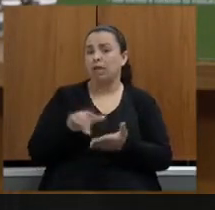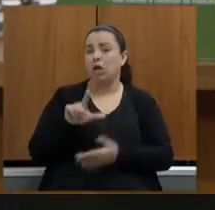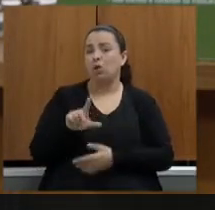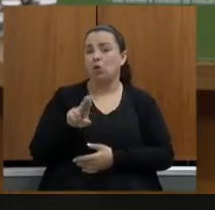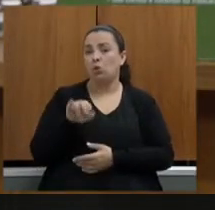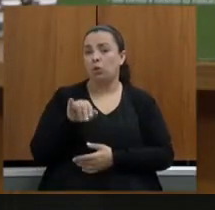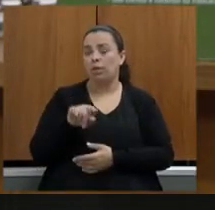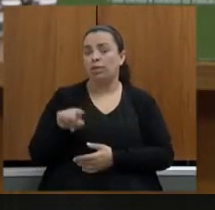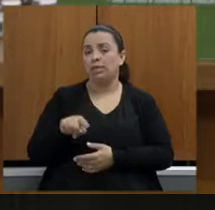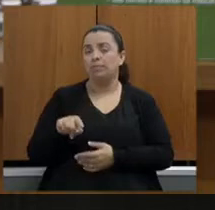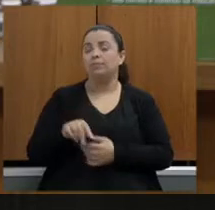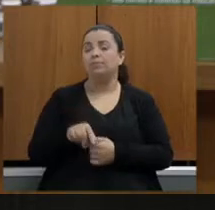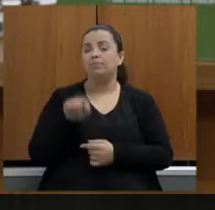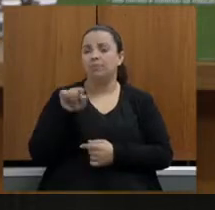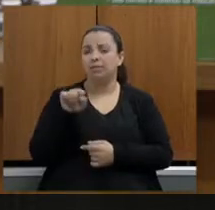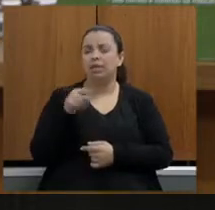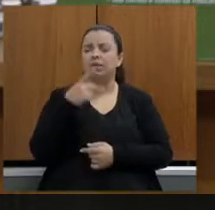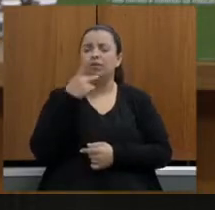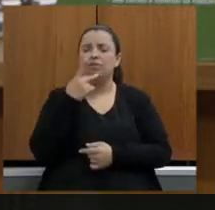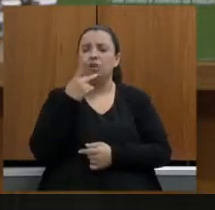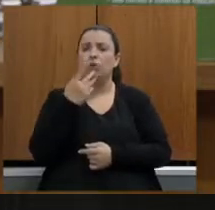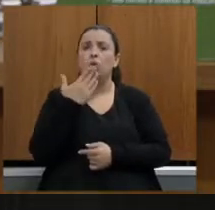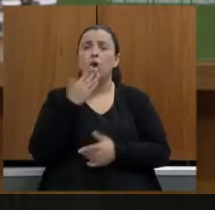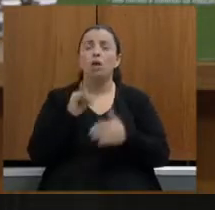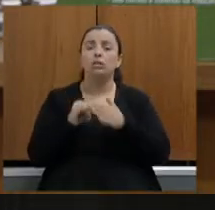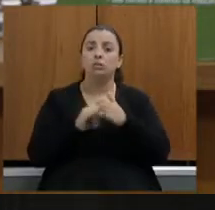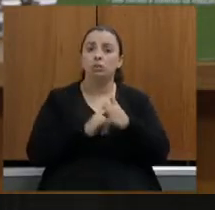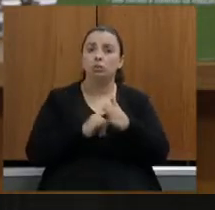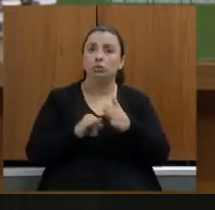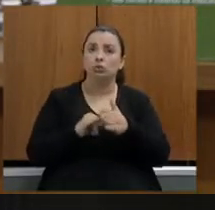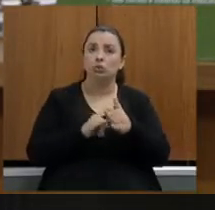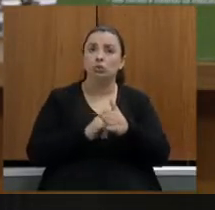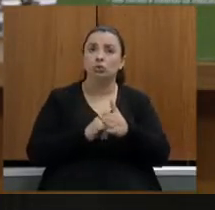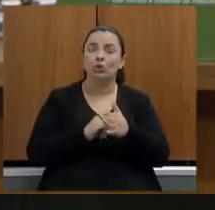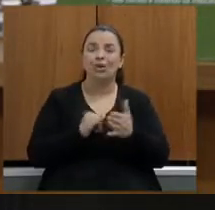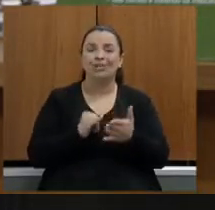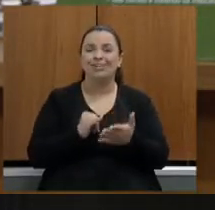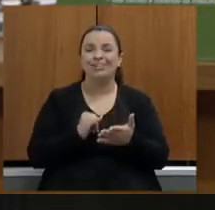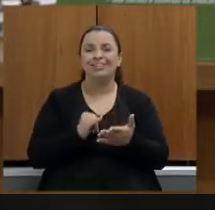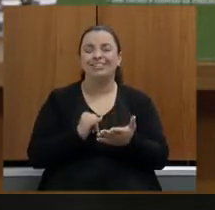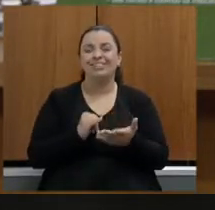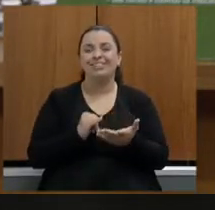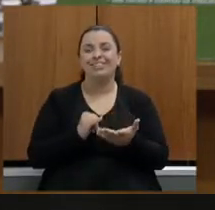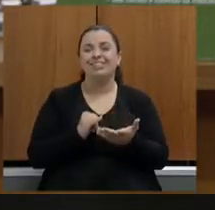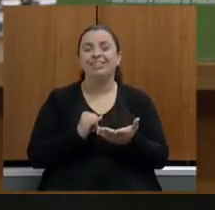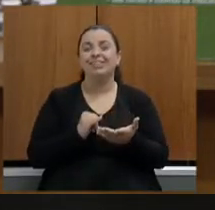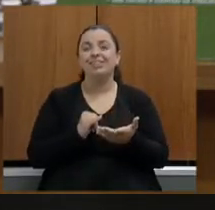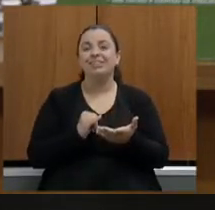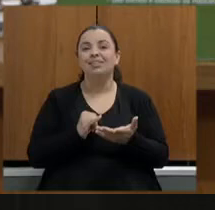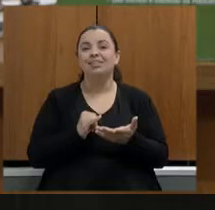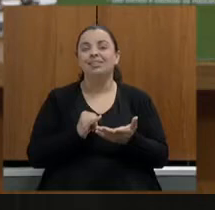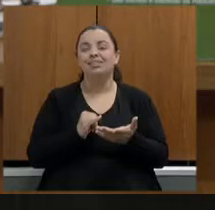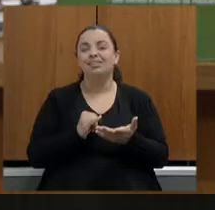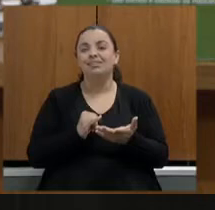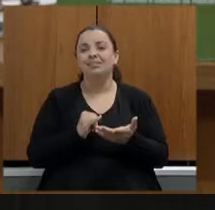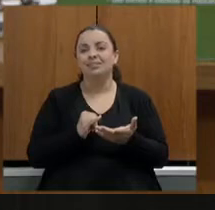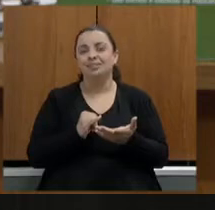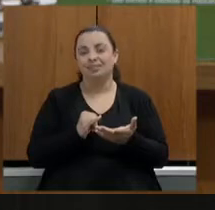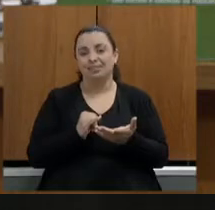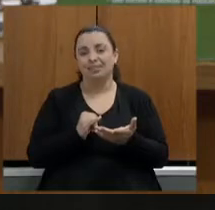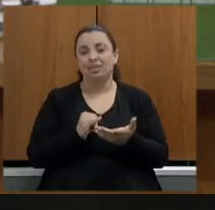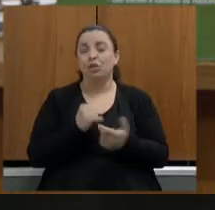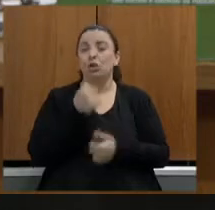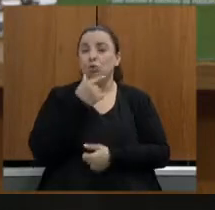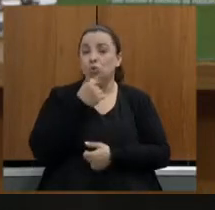falo as instituições estão muito além dos homens e das mulheres mas é preciso registrar os homens